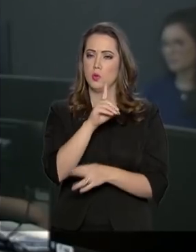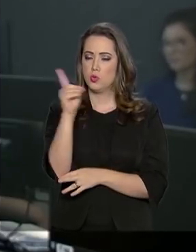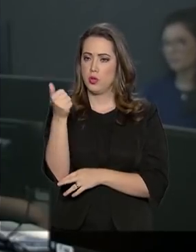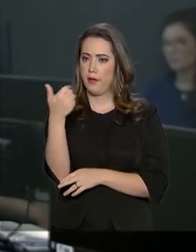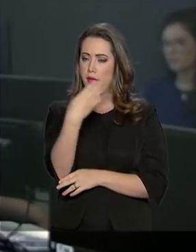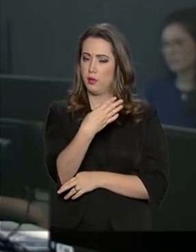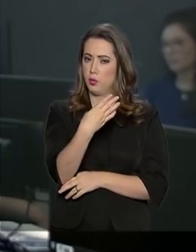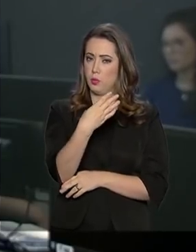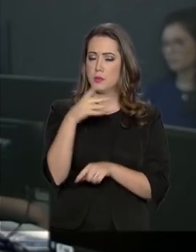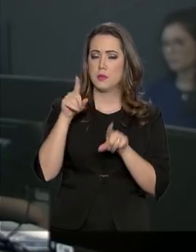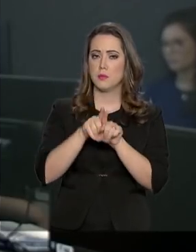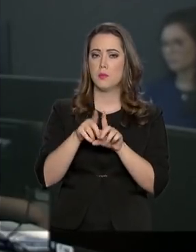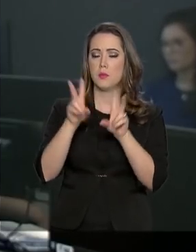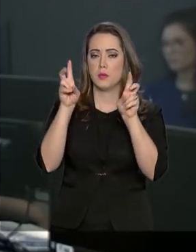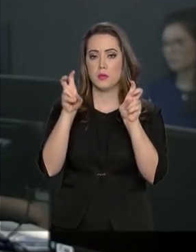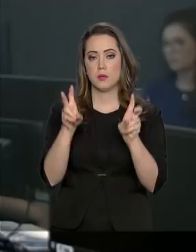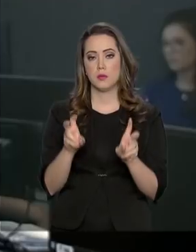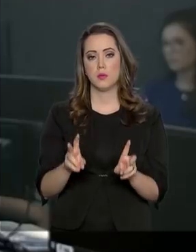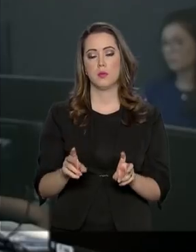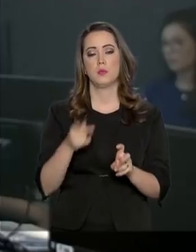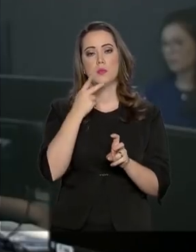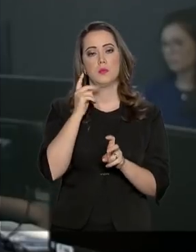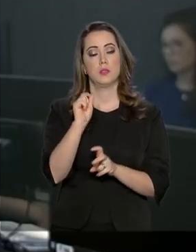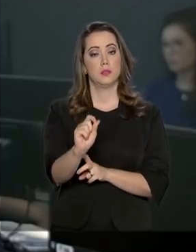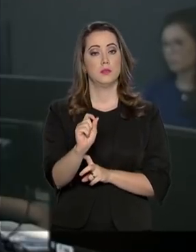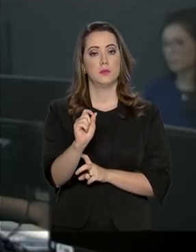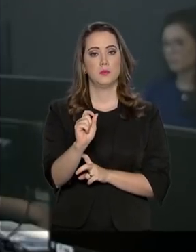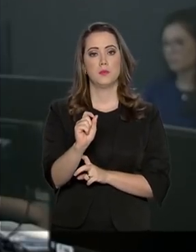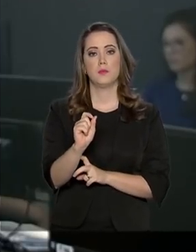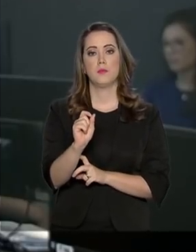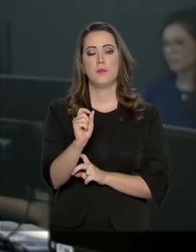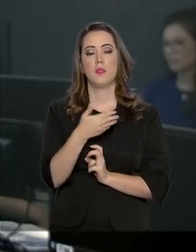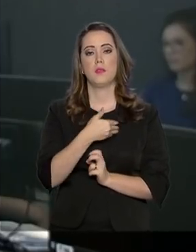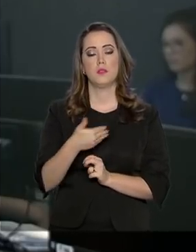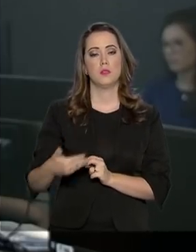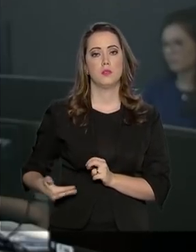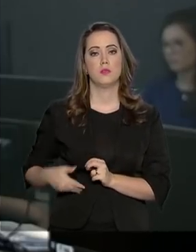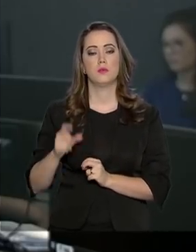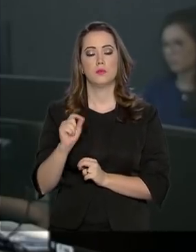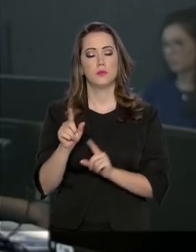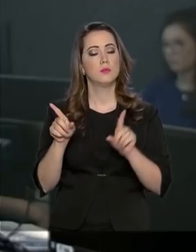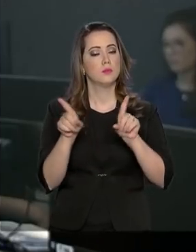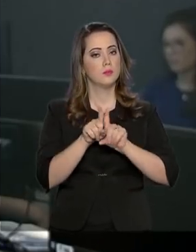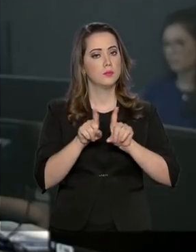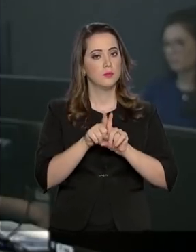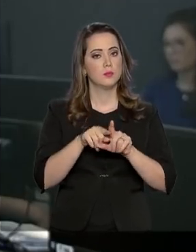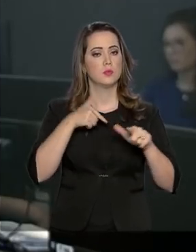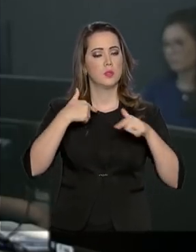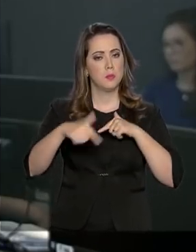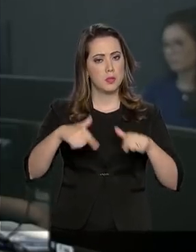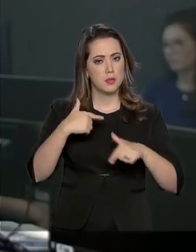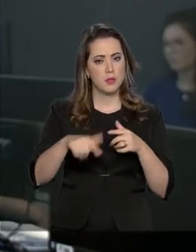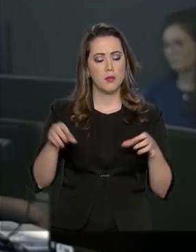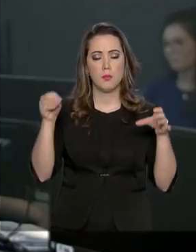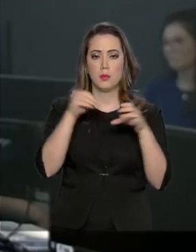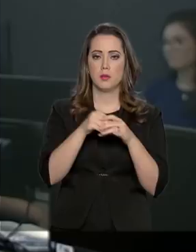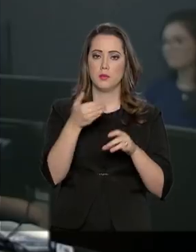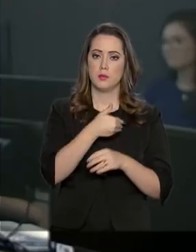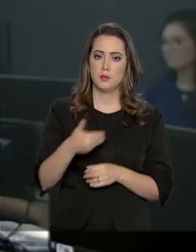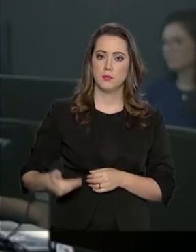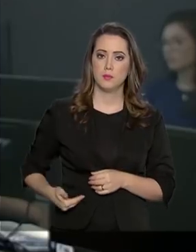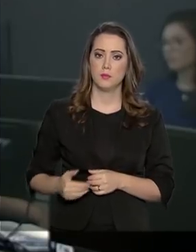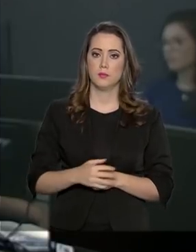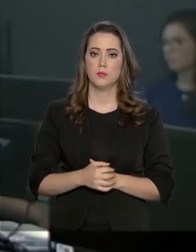para tratar das questões relacionadas à governança e também boas práticas dentro do governo.